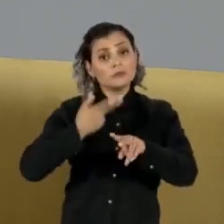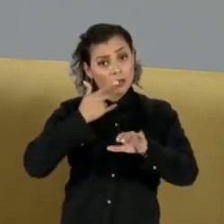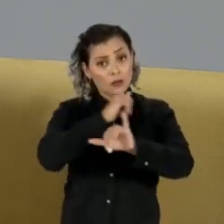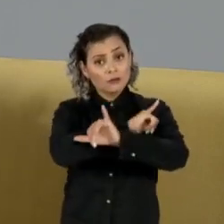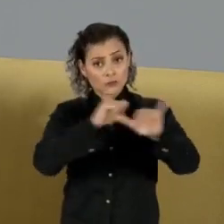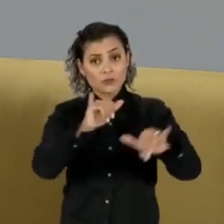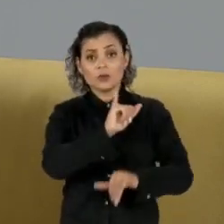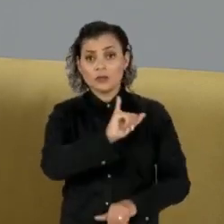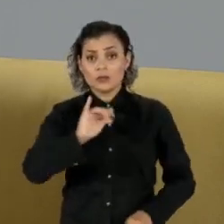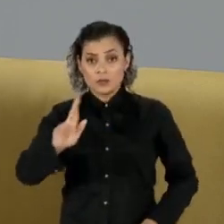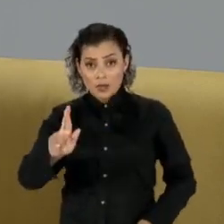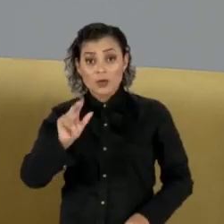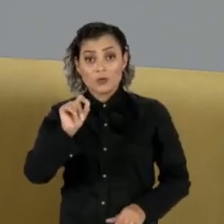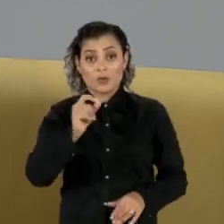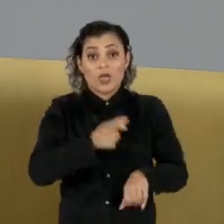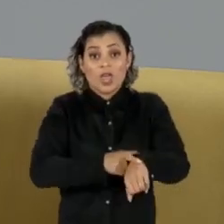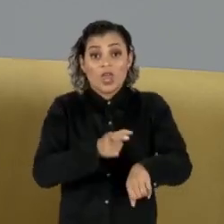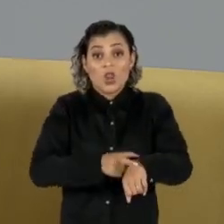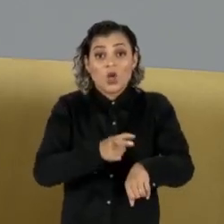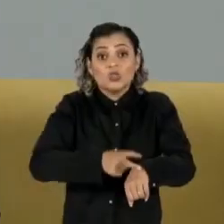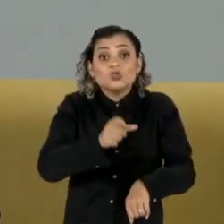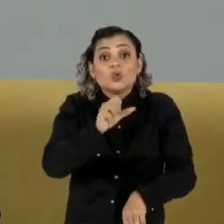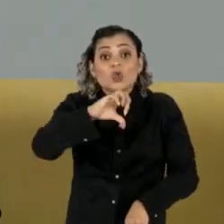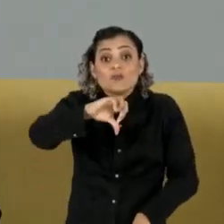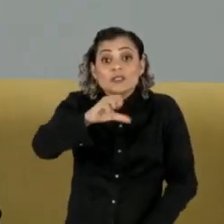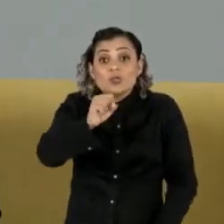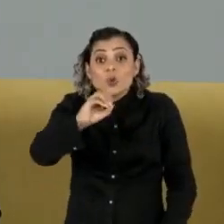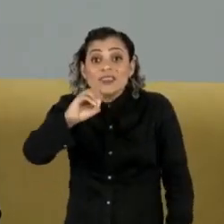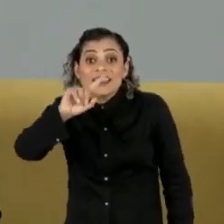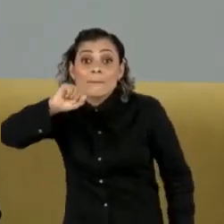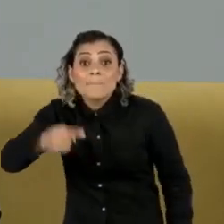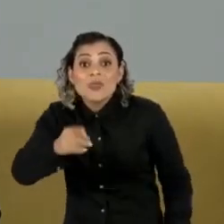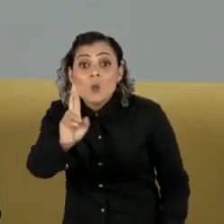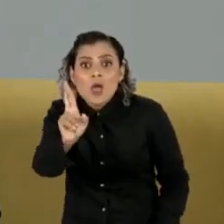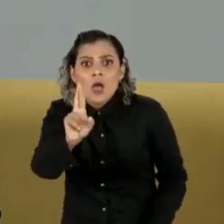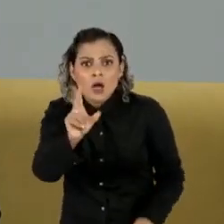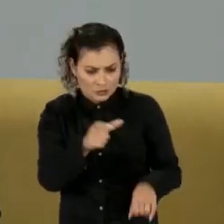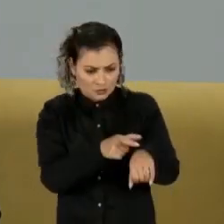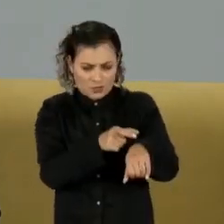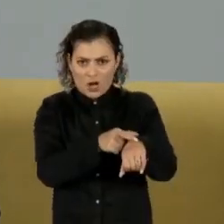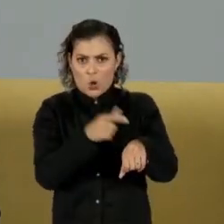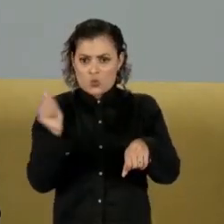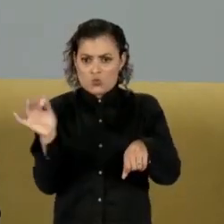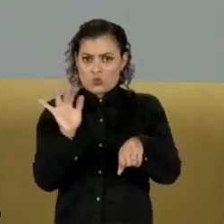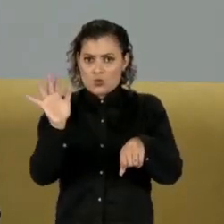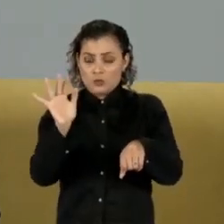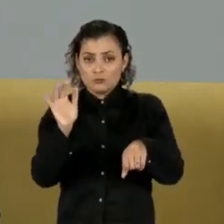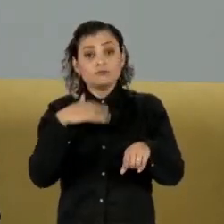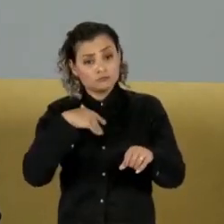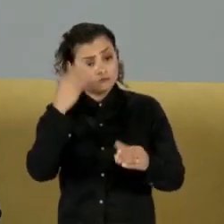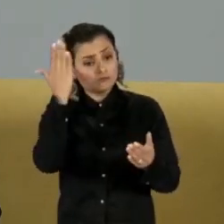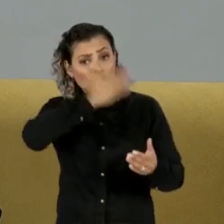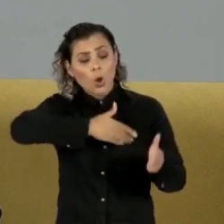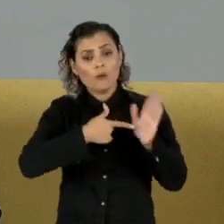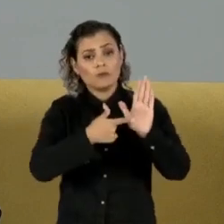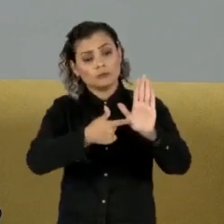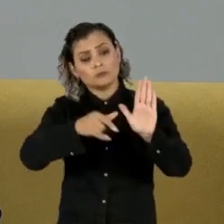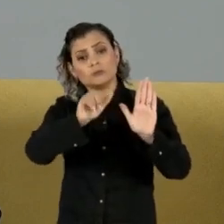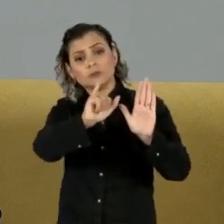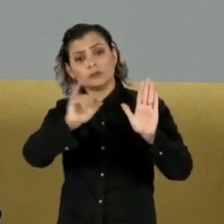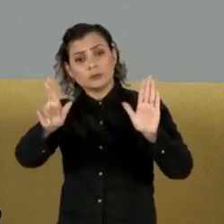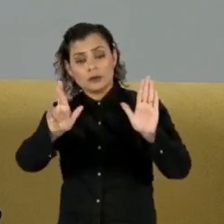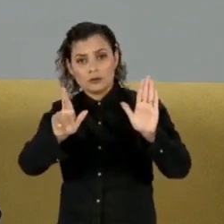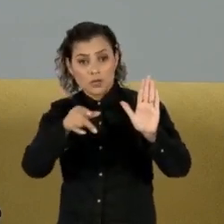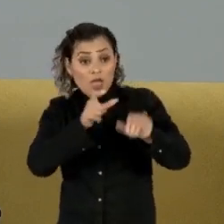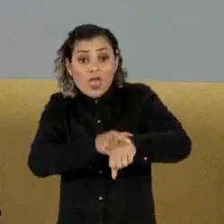relógio avaliado em 980 mil reais. Na declaração, mulher do auditor Marcial Pereira de Souza disse que